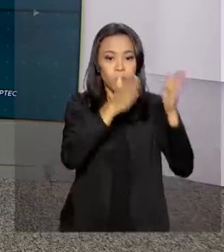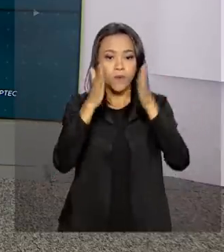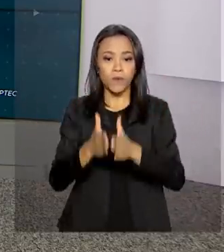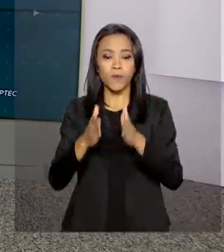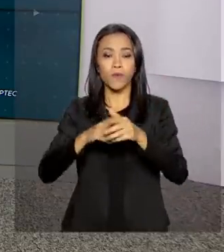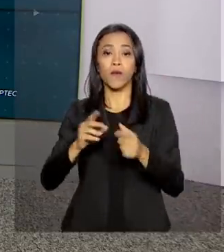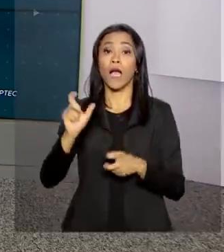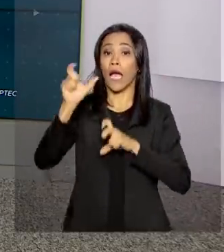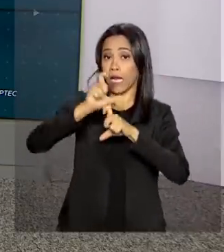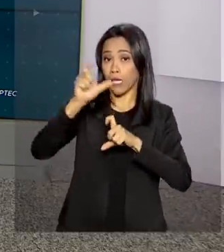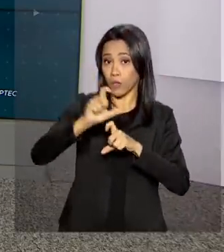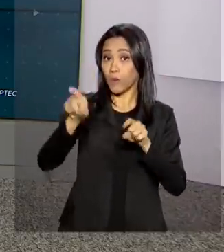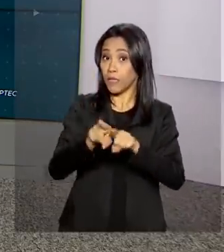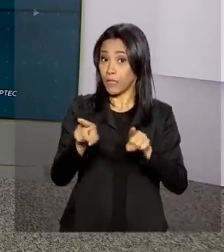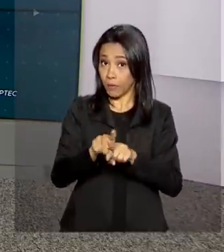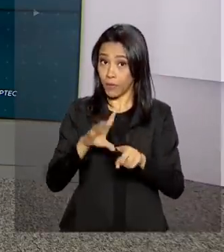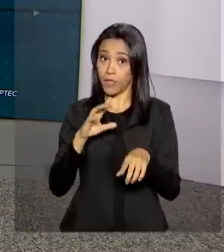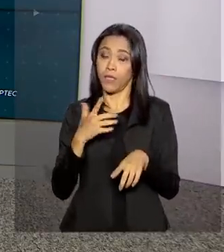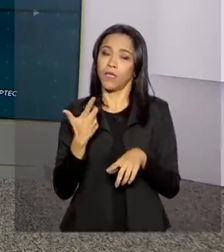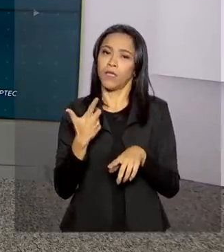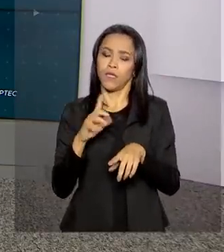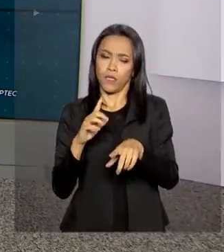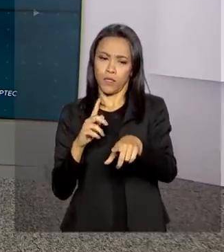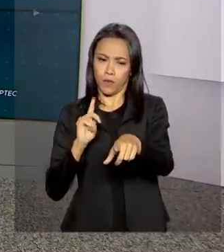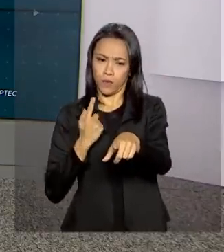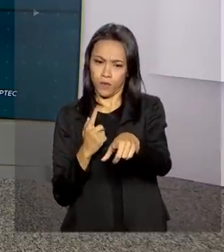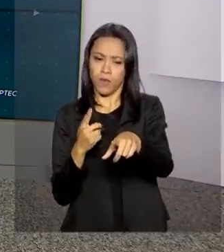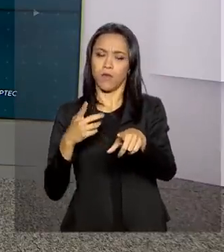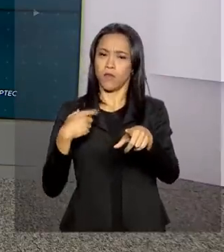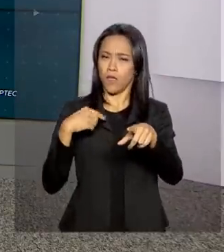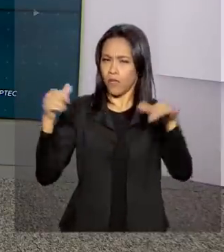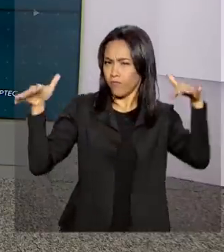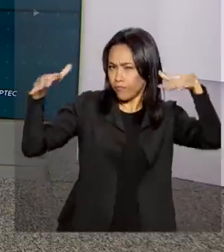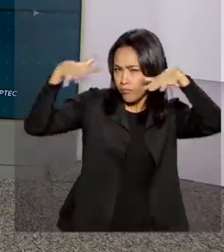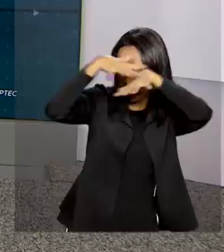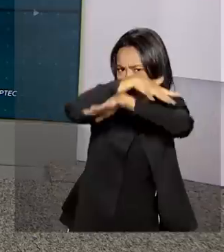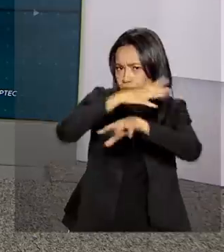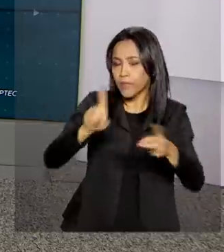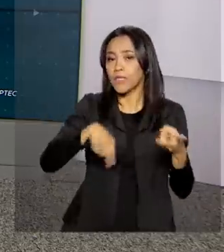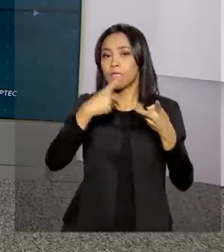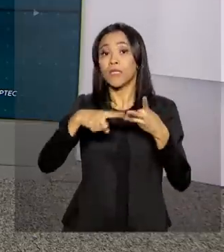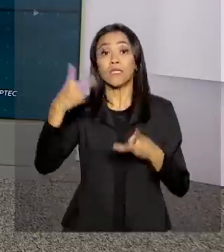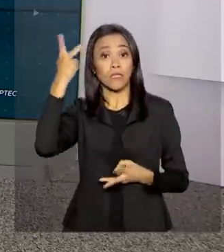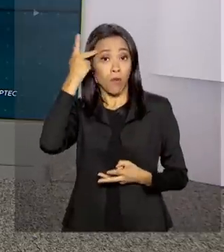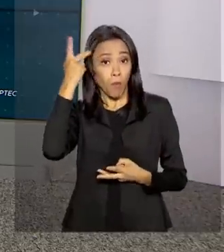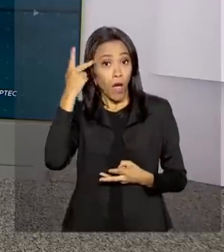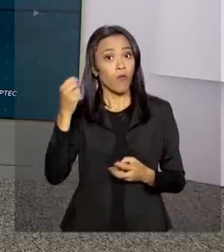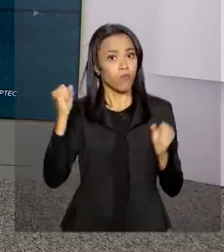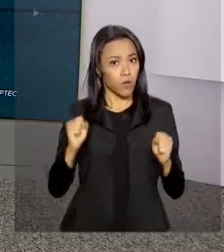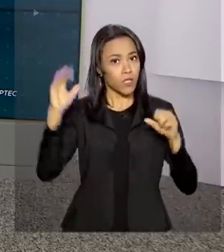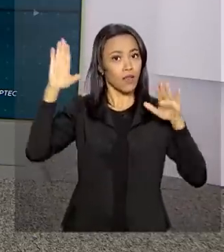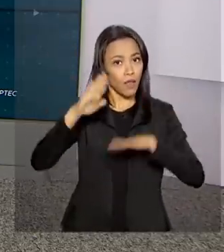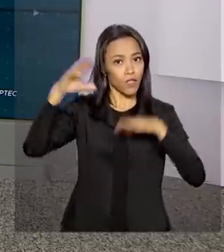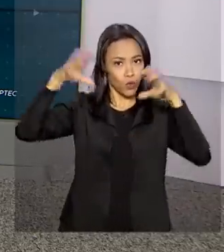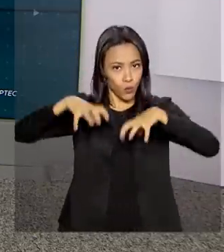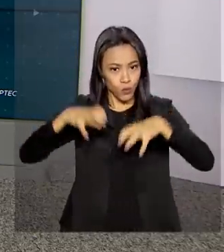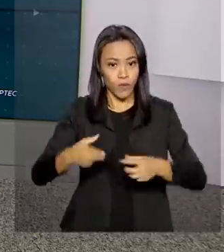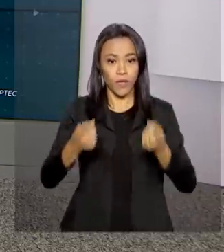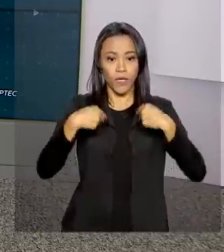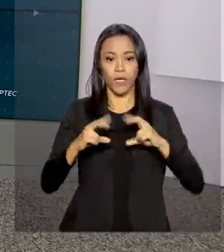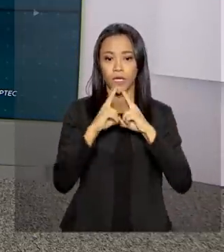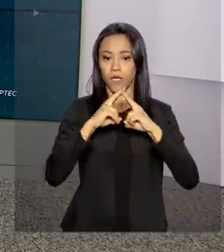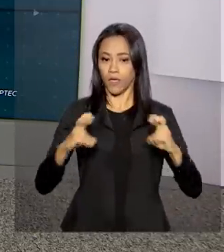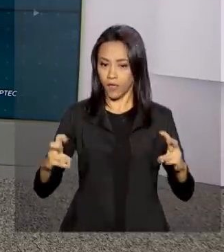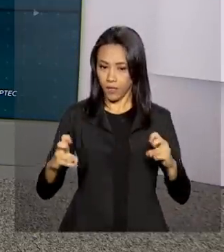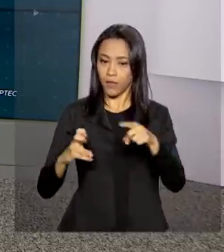Aracaju e em Goiânia, a gente tem tempo parcialmente nublado. Em São Paulo, pode chover de tarde. E em Florianópolis, nós